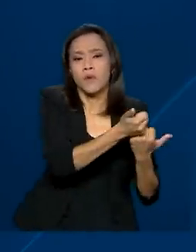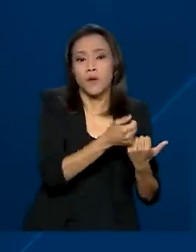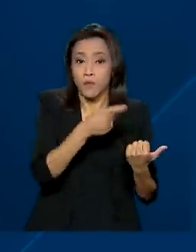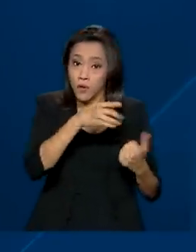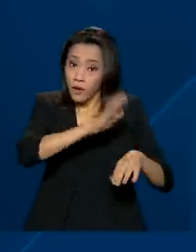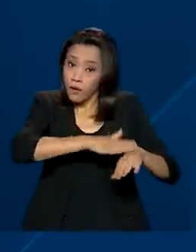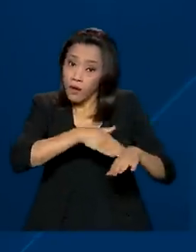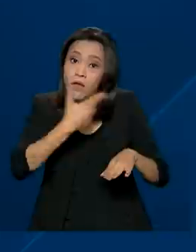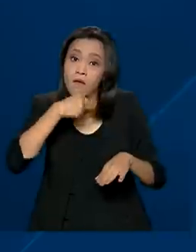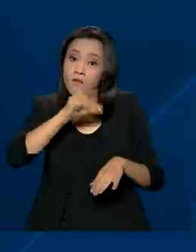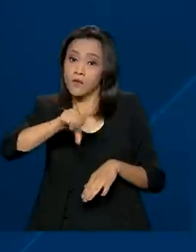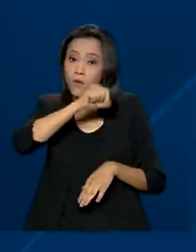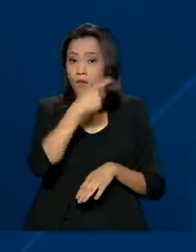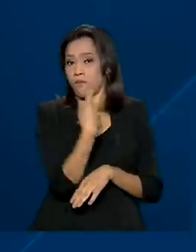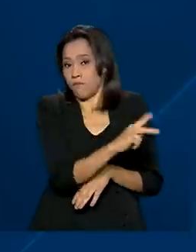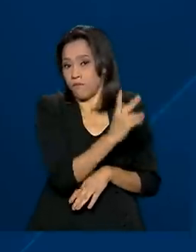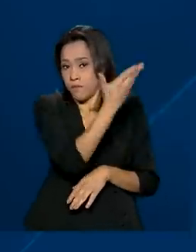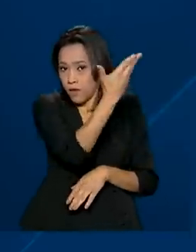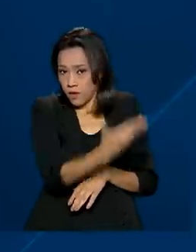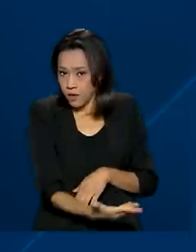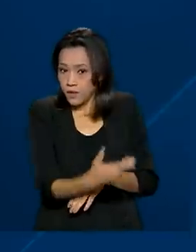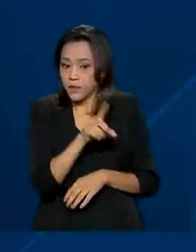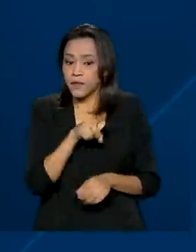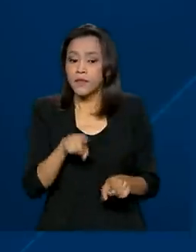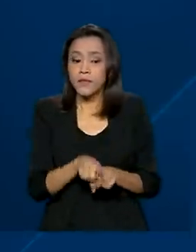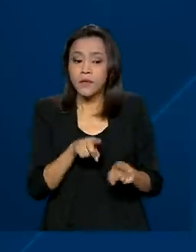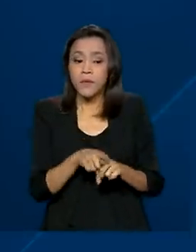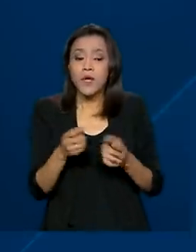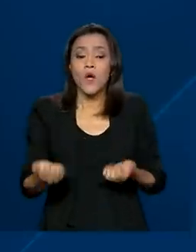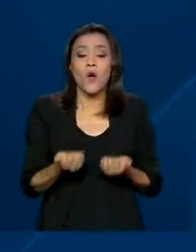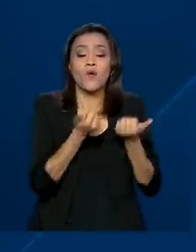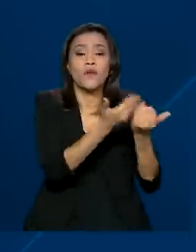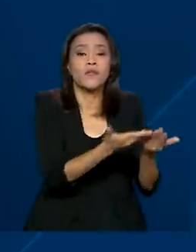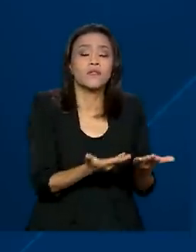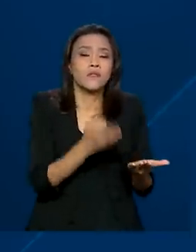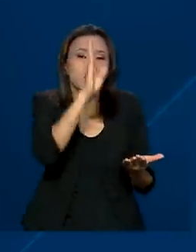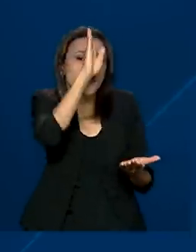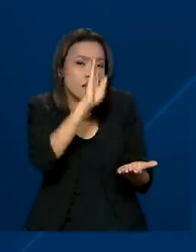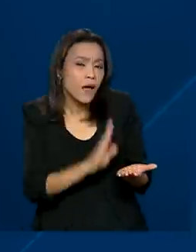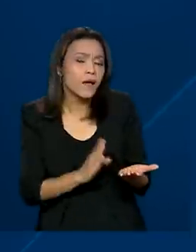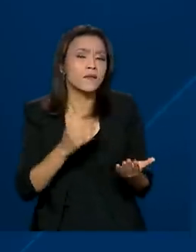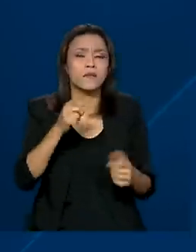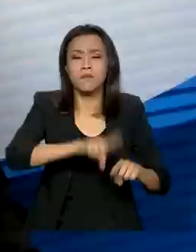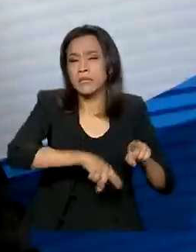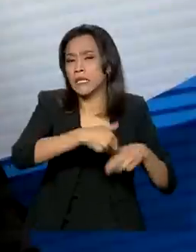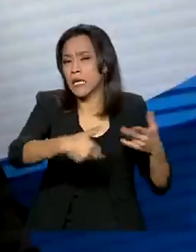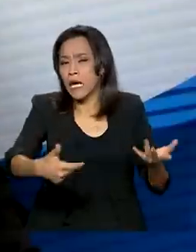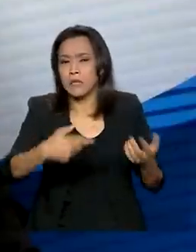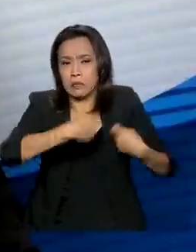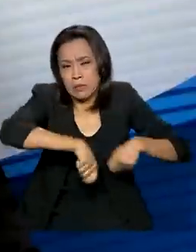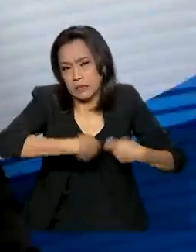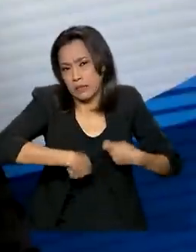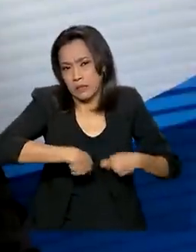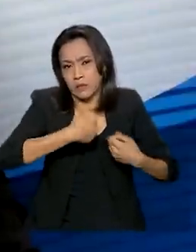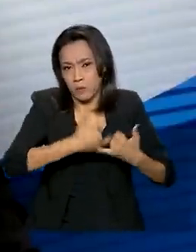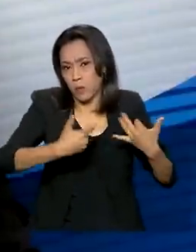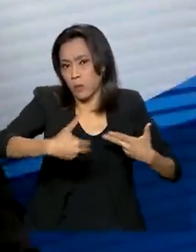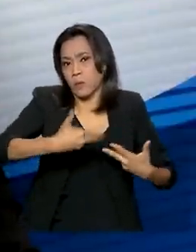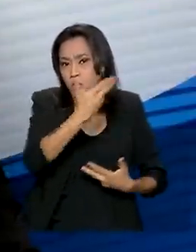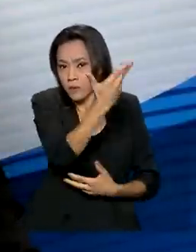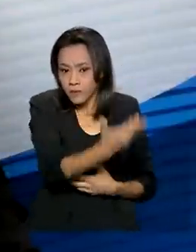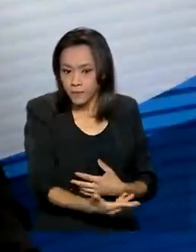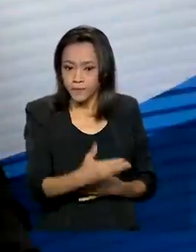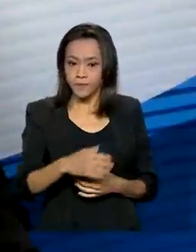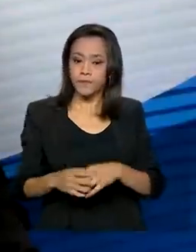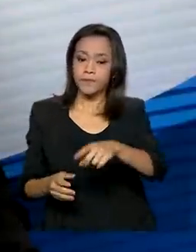do passageiro. E oferecer assistência material de forma gratuita, de acordo com o tempo de espera. Caso o atraso